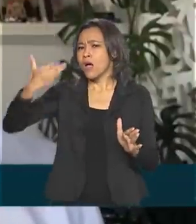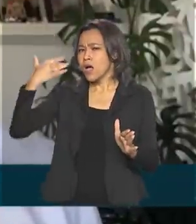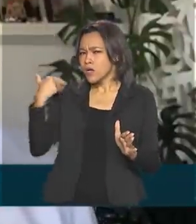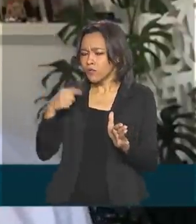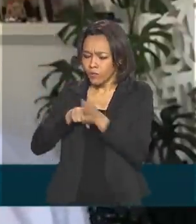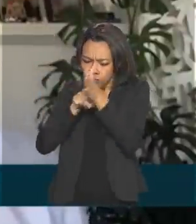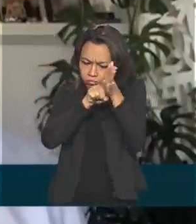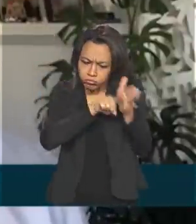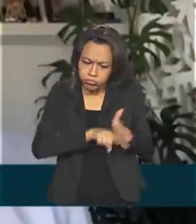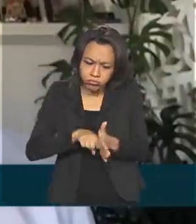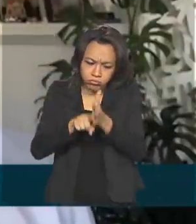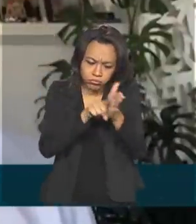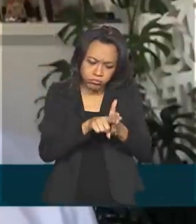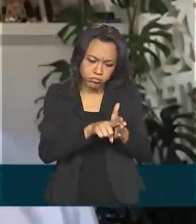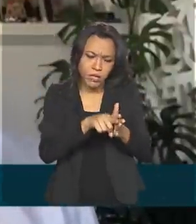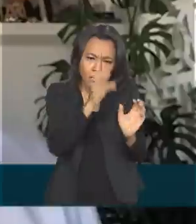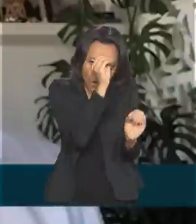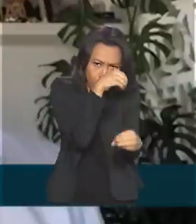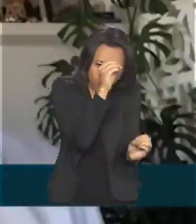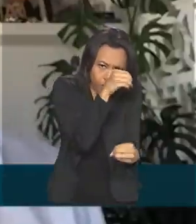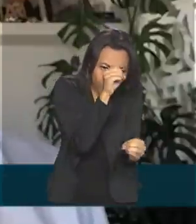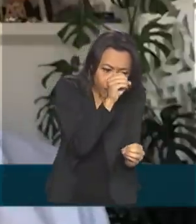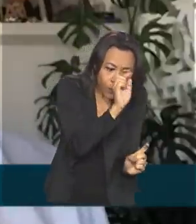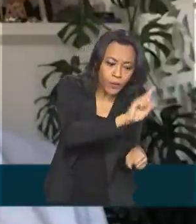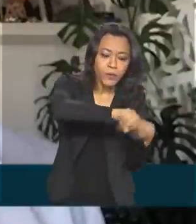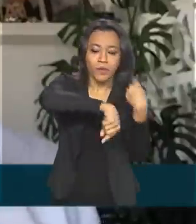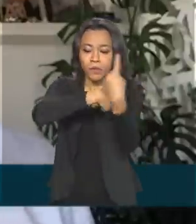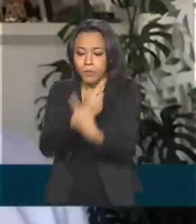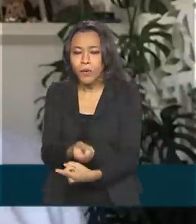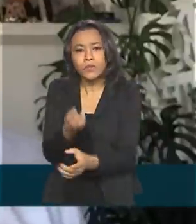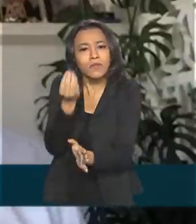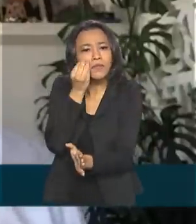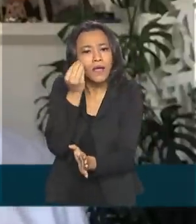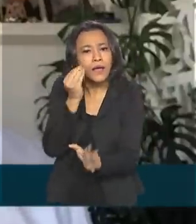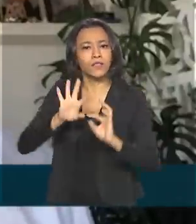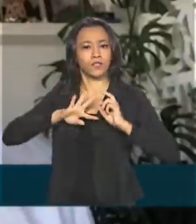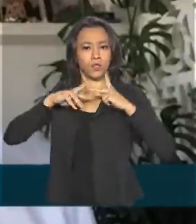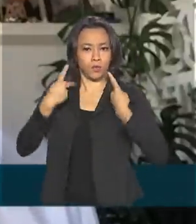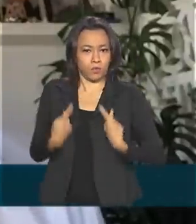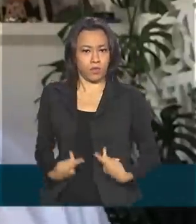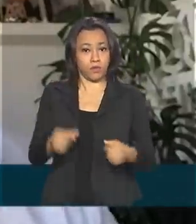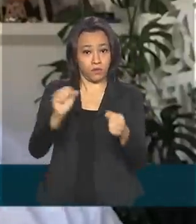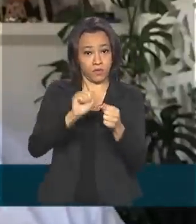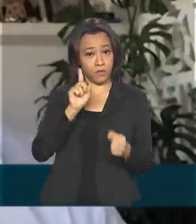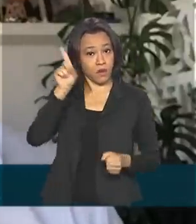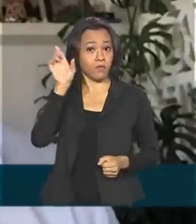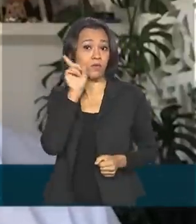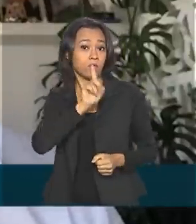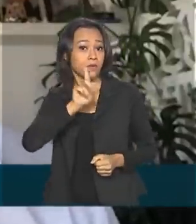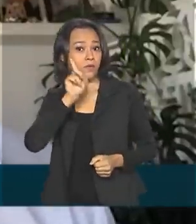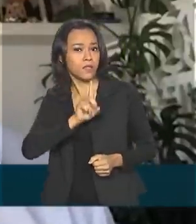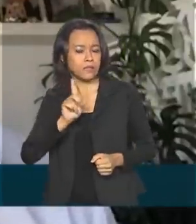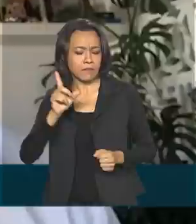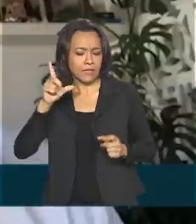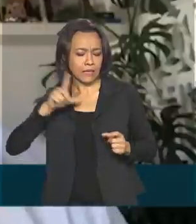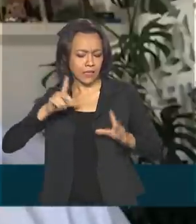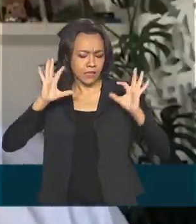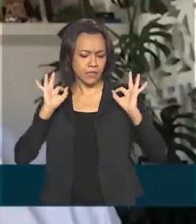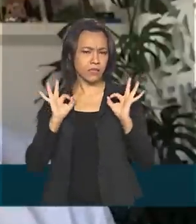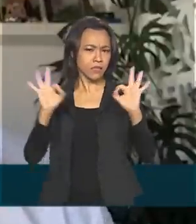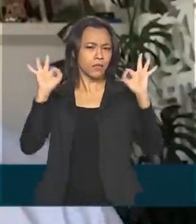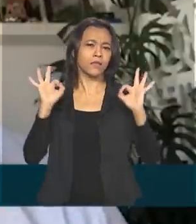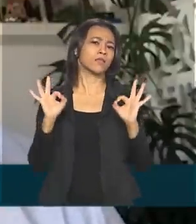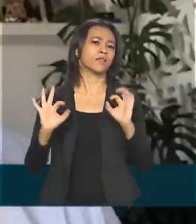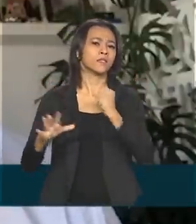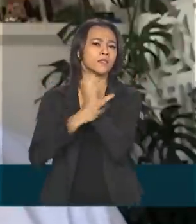vitro, mas também resultados de estudos in humanos realizados nos Estados Unidos para ter certeza de que a segurança